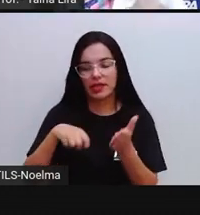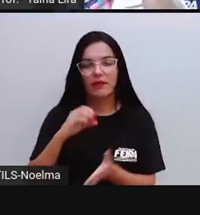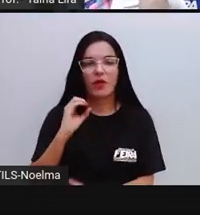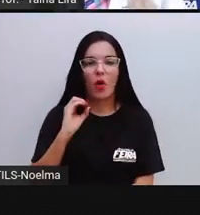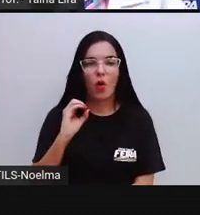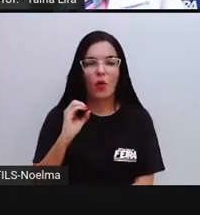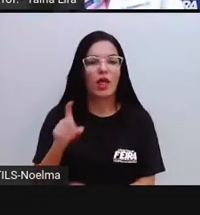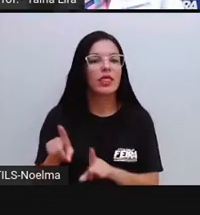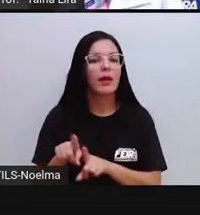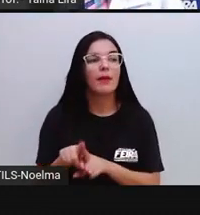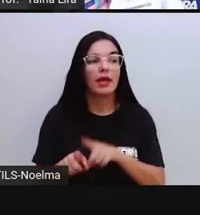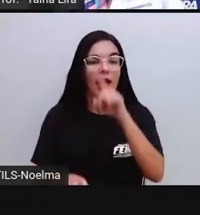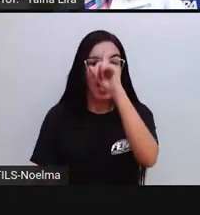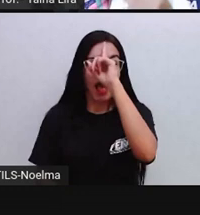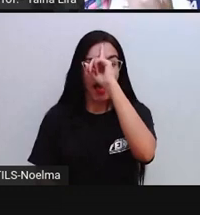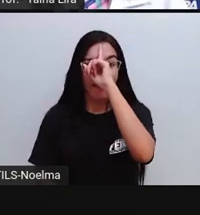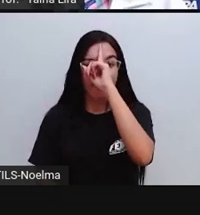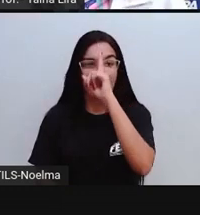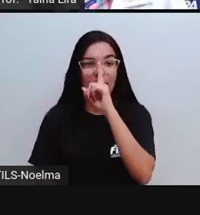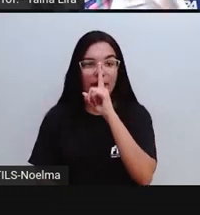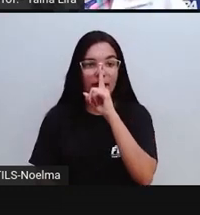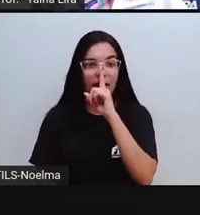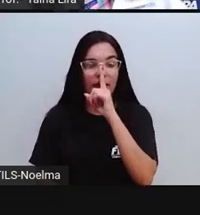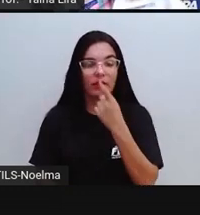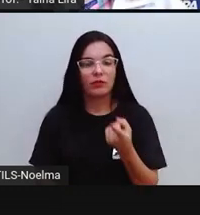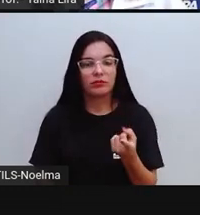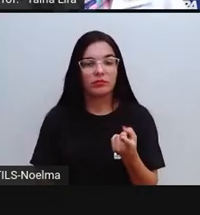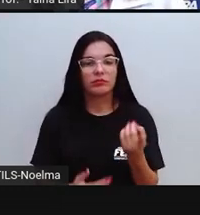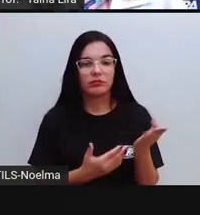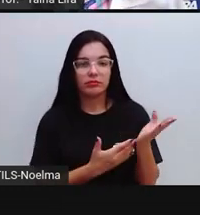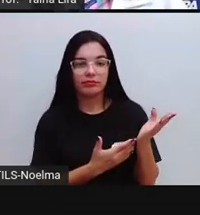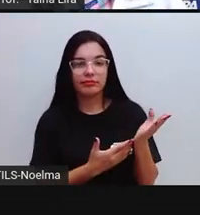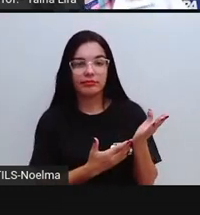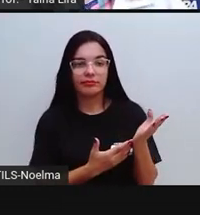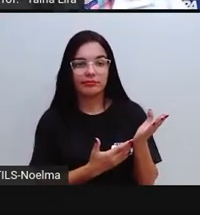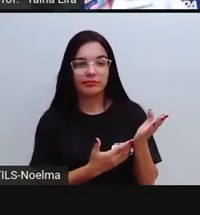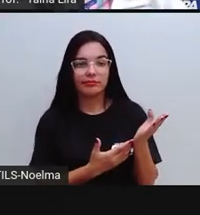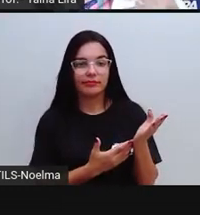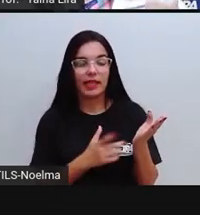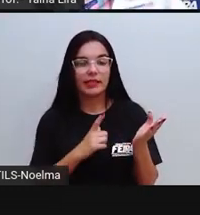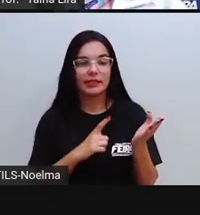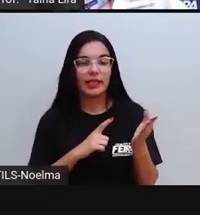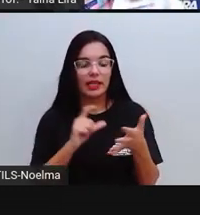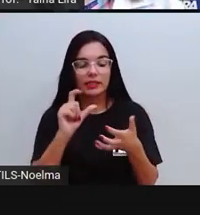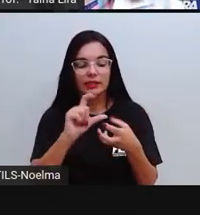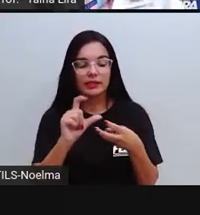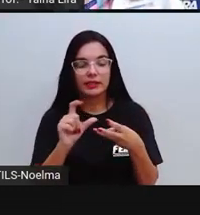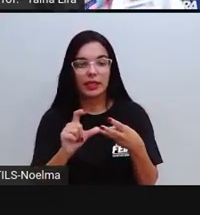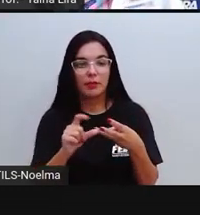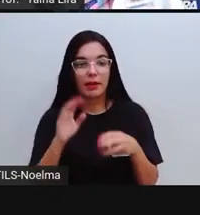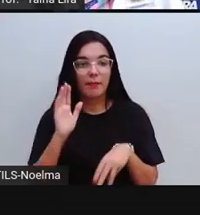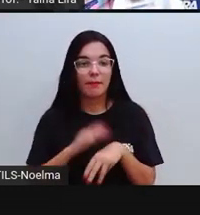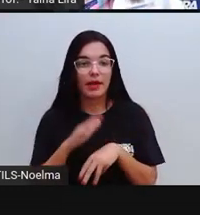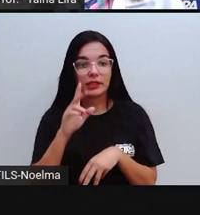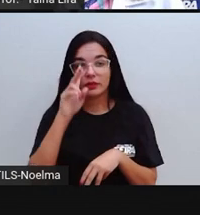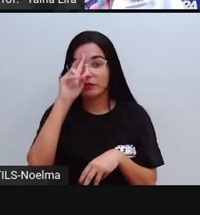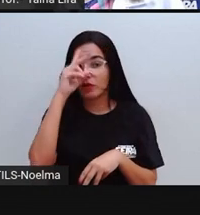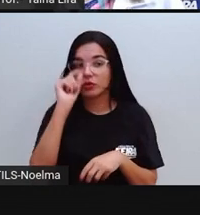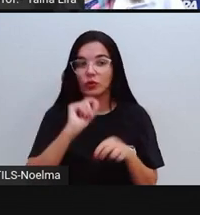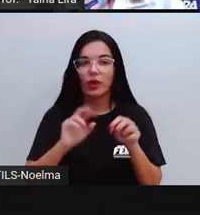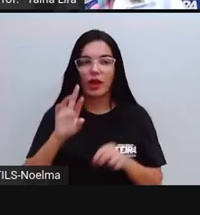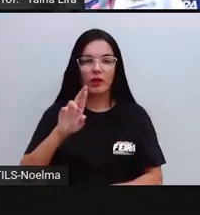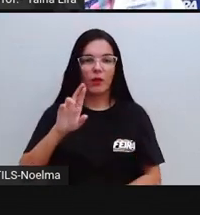Com a sílaba mais forte, Pro? Amarelo. Amarelo. A sílaba mais forte é o